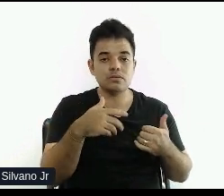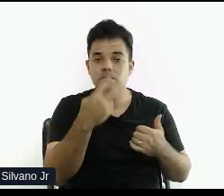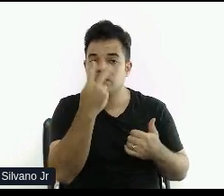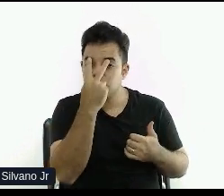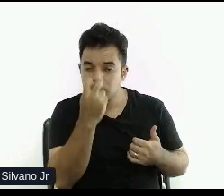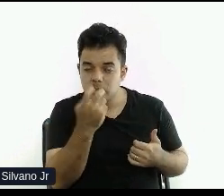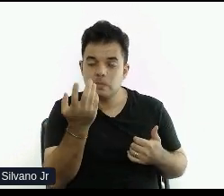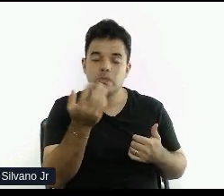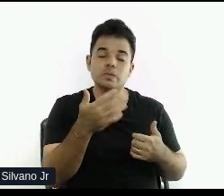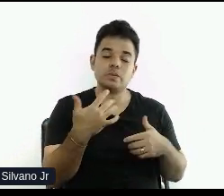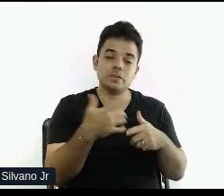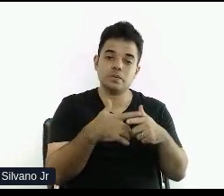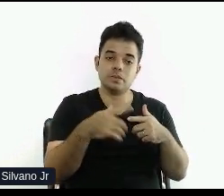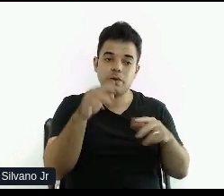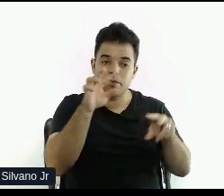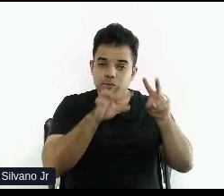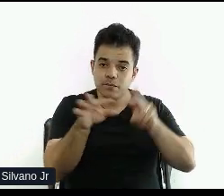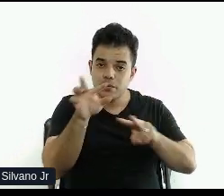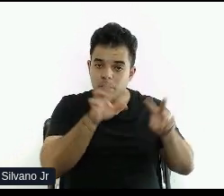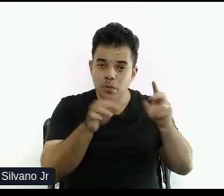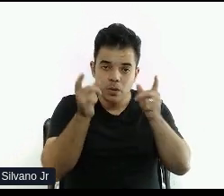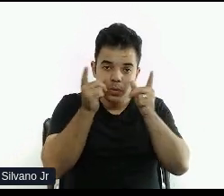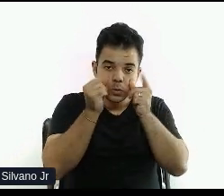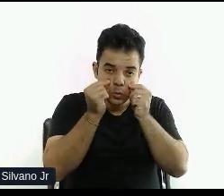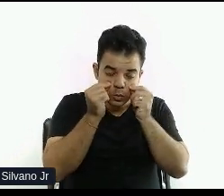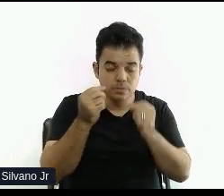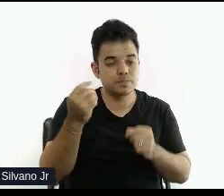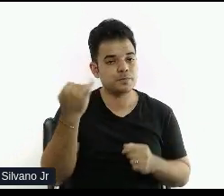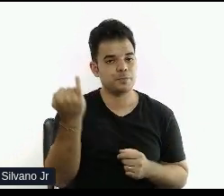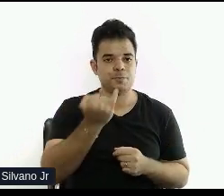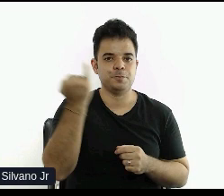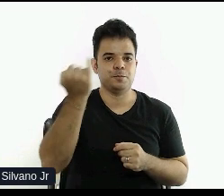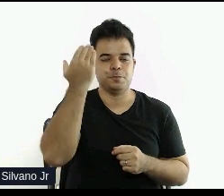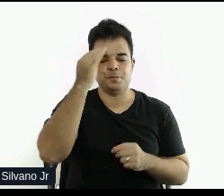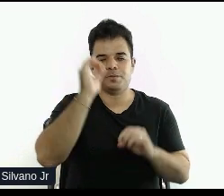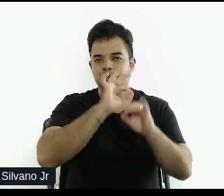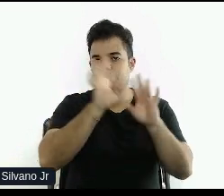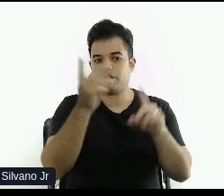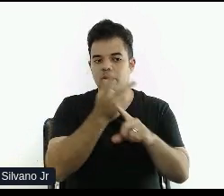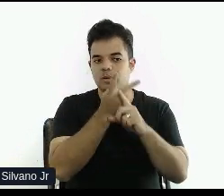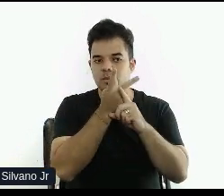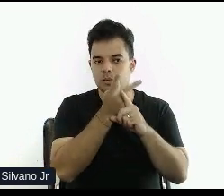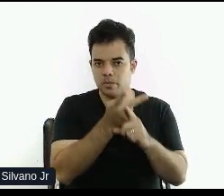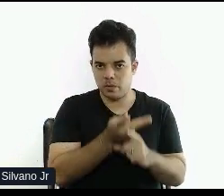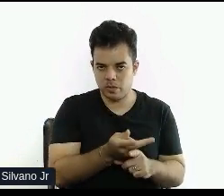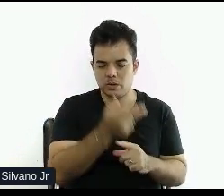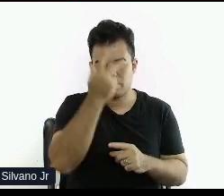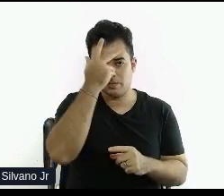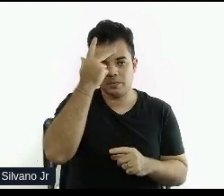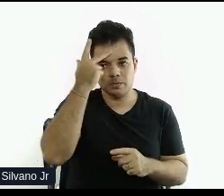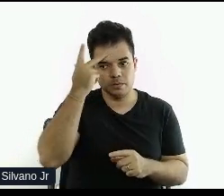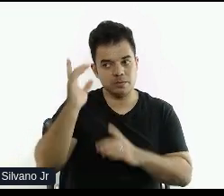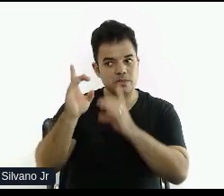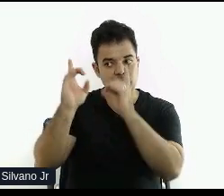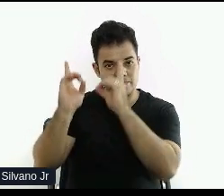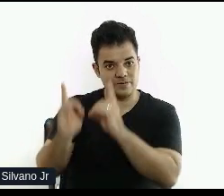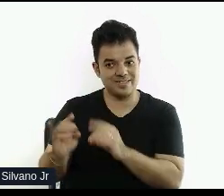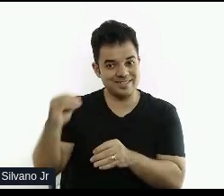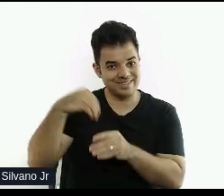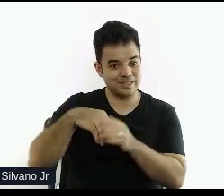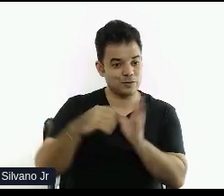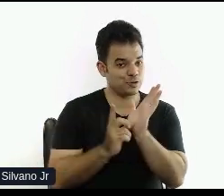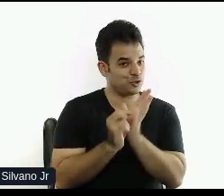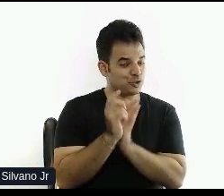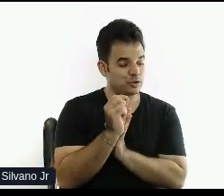é importante a gente entender se existe um aumento nas buscas, né? E na presença de pessoas com deficiência no mundo digital, a gente precisa